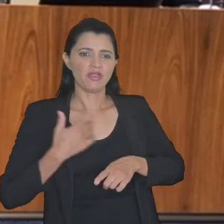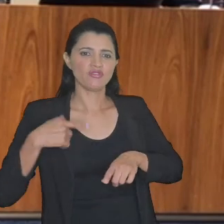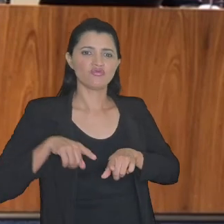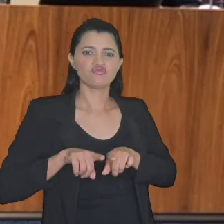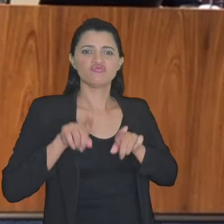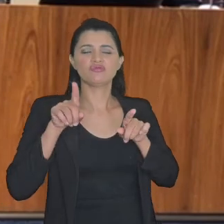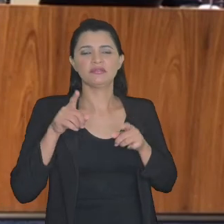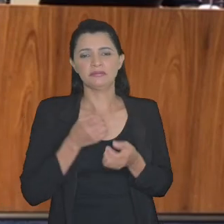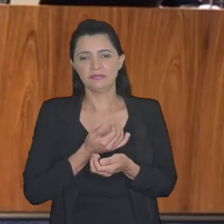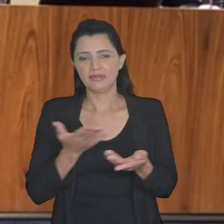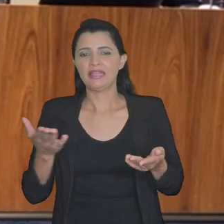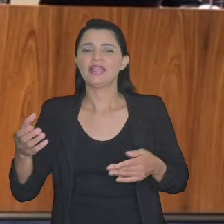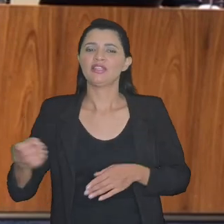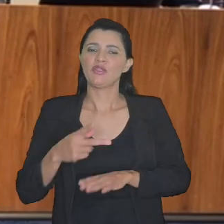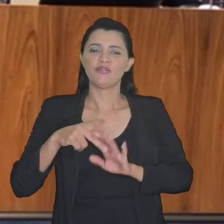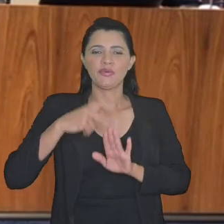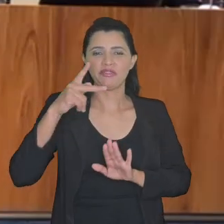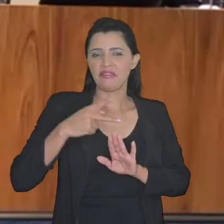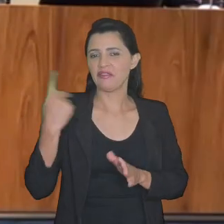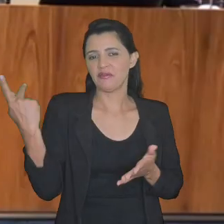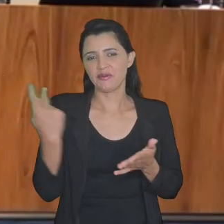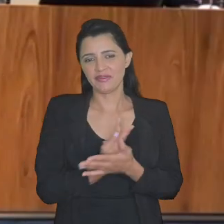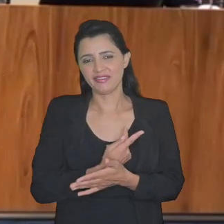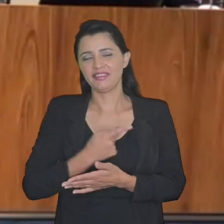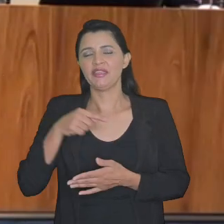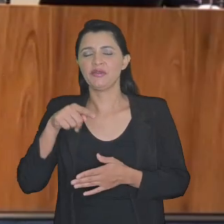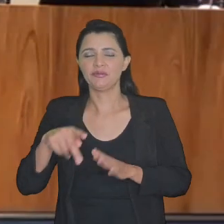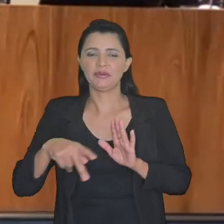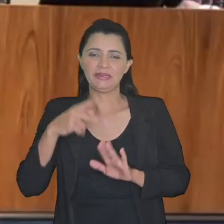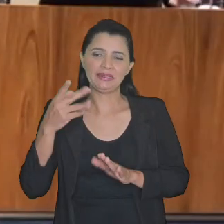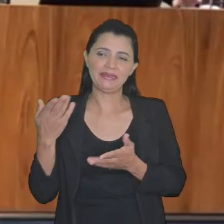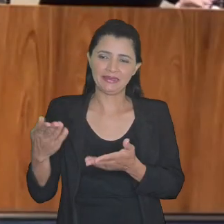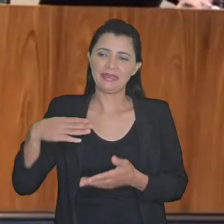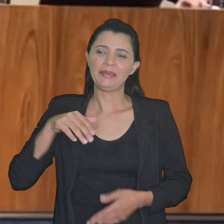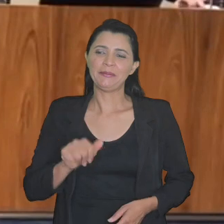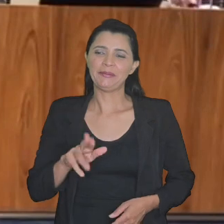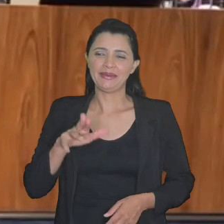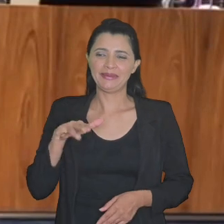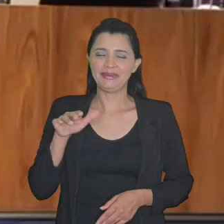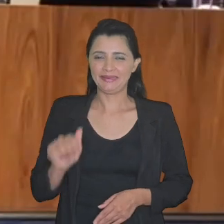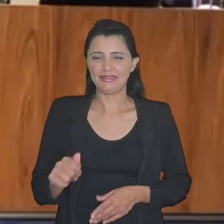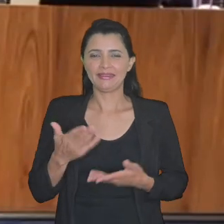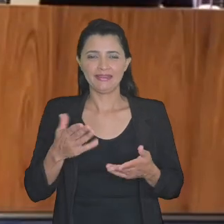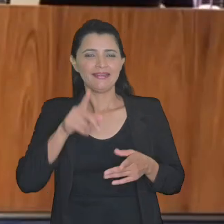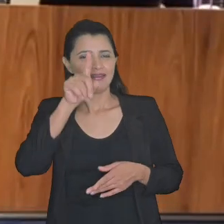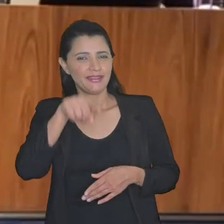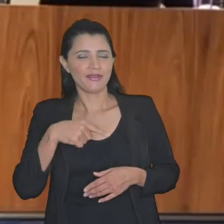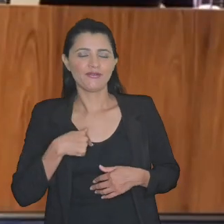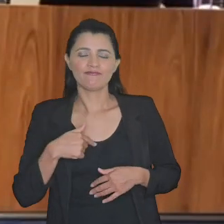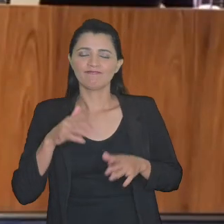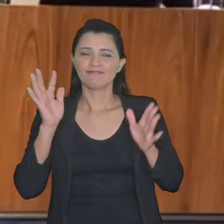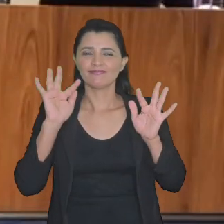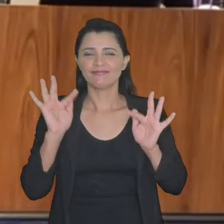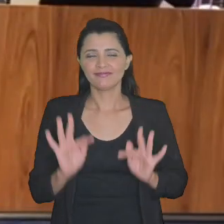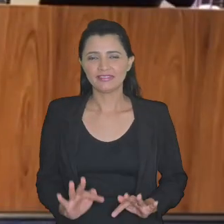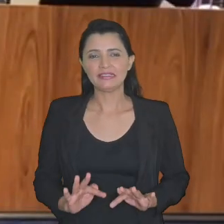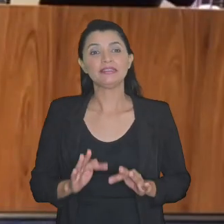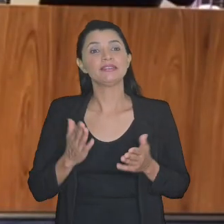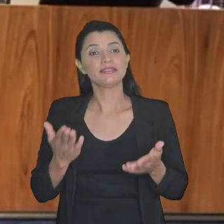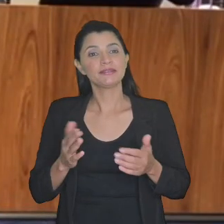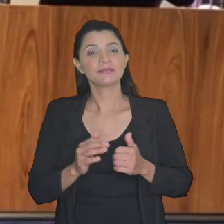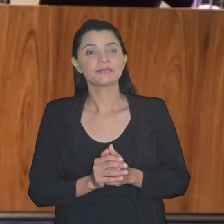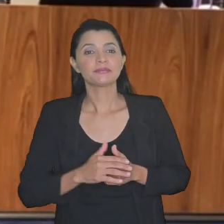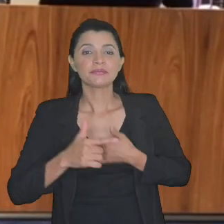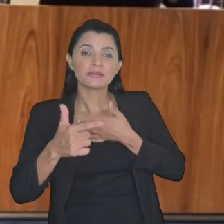em tempo real da nova portaria da PGFN doutora Mariana isso é eu